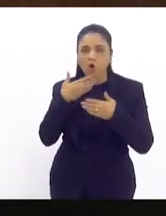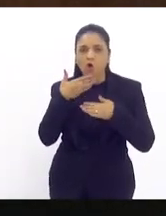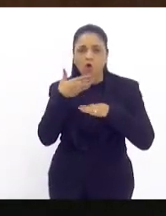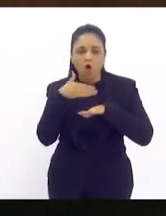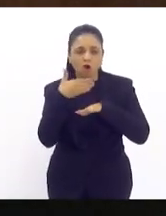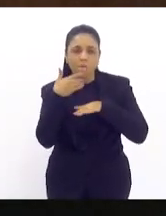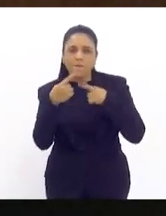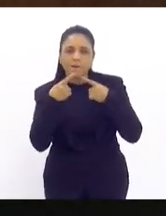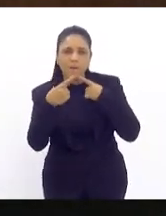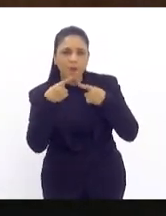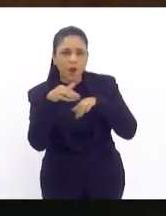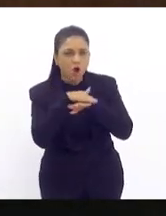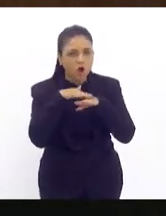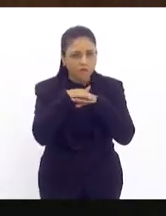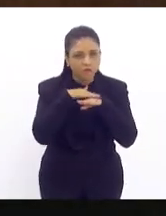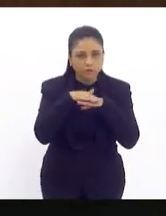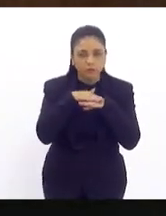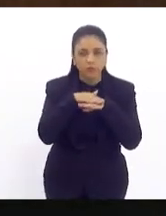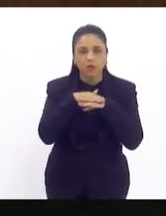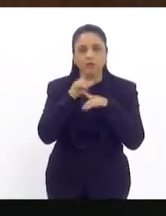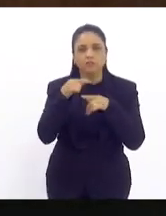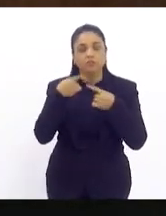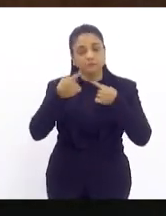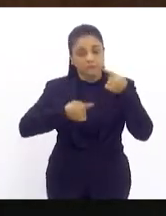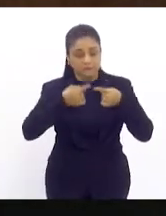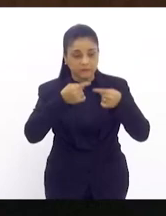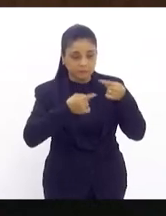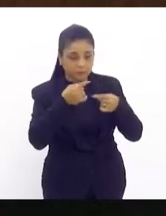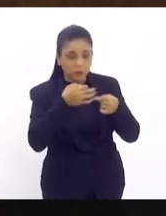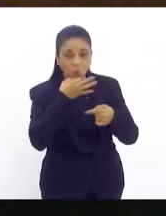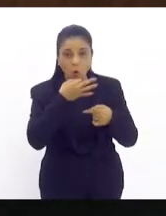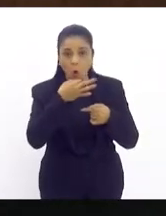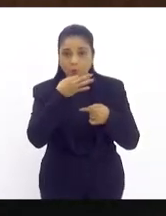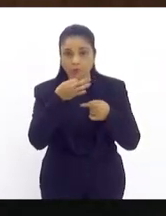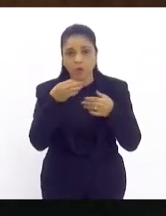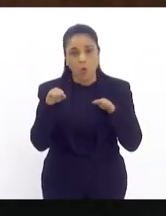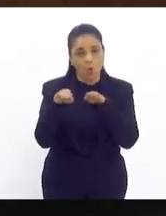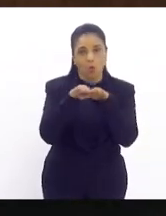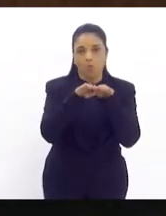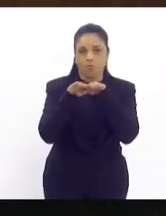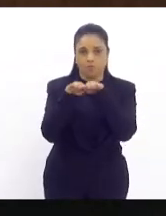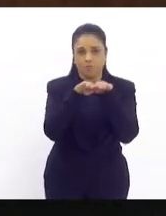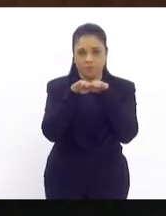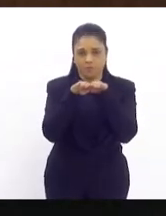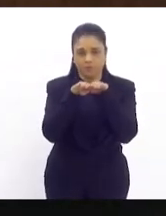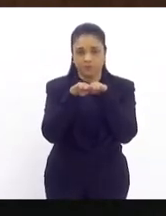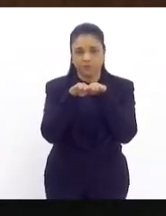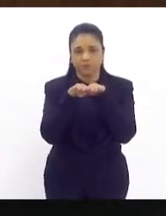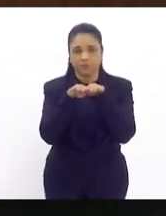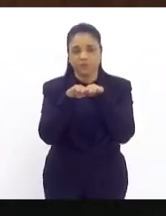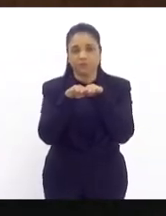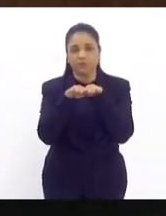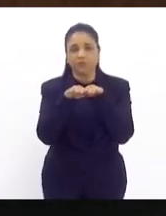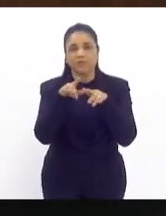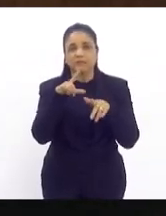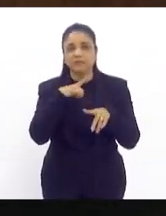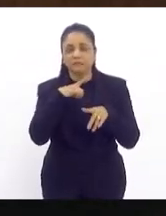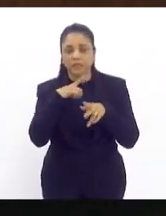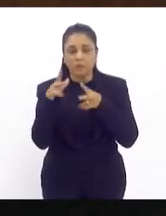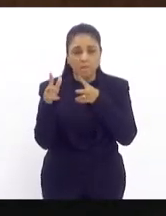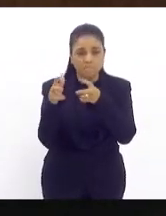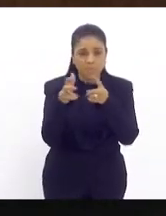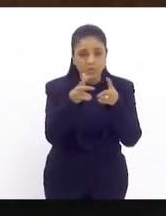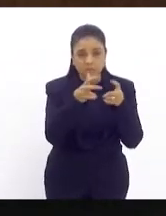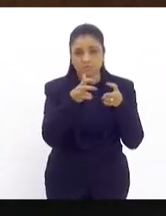detalhe que é o que a gente está ali debatendo para chegarmos a uma opinião comum da bancada existe uma uma percepção em